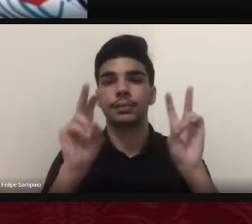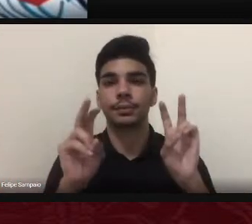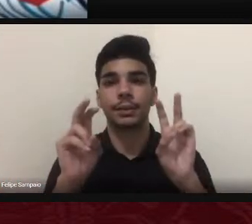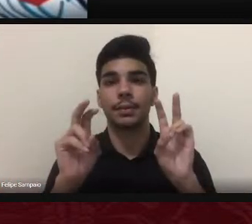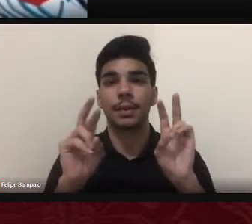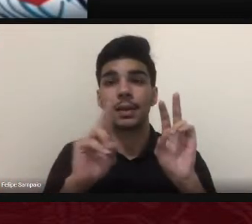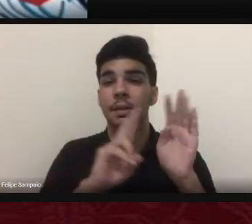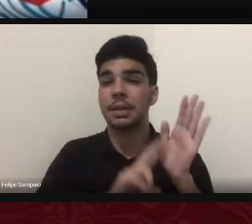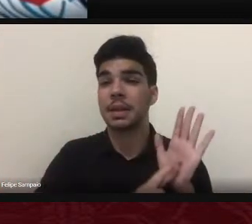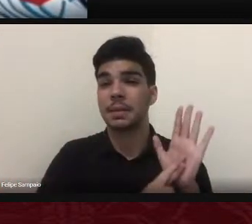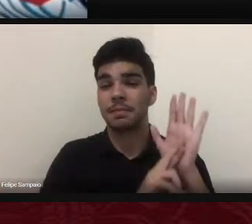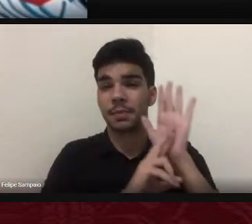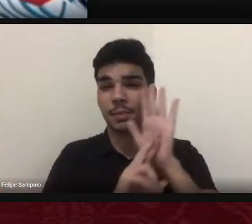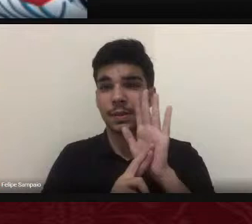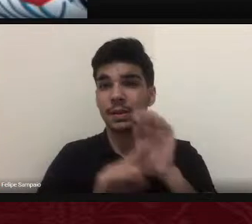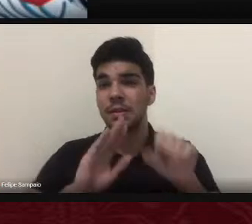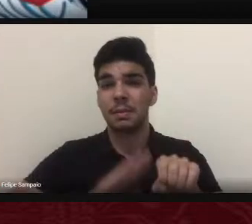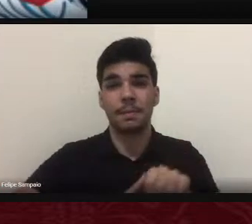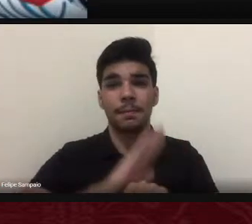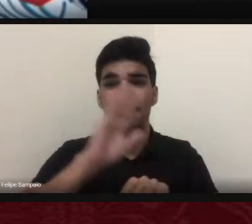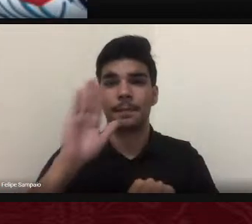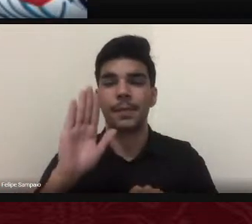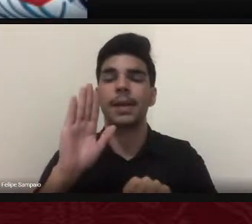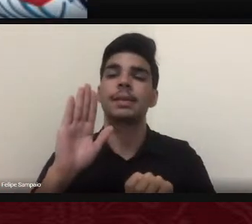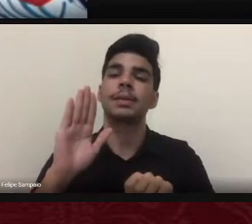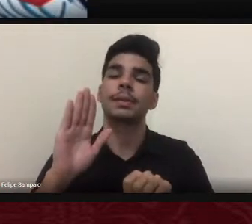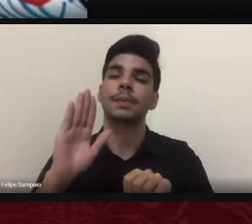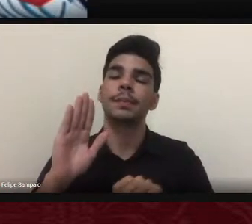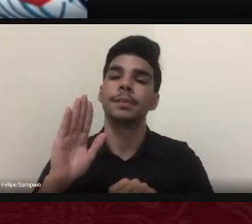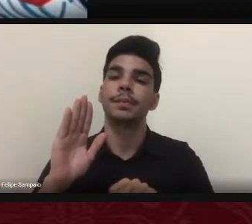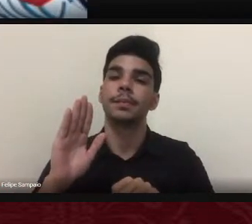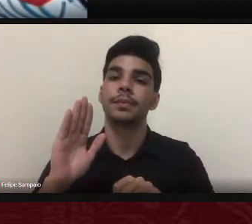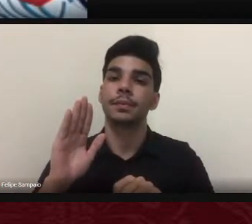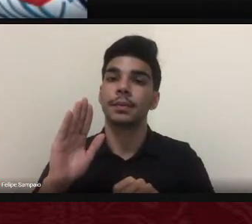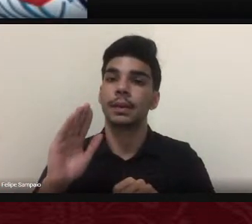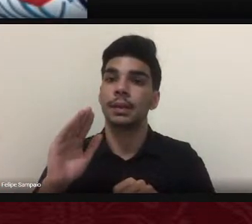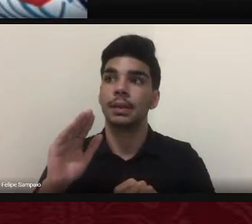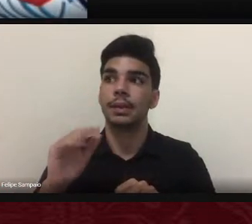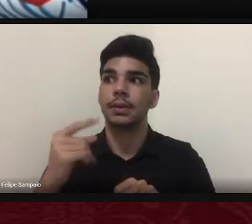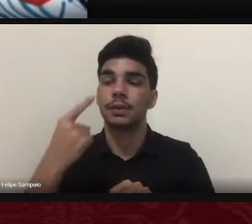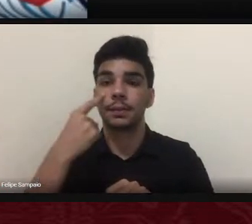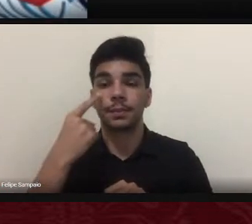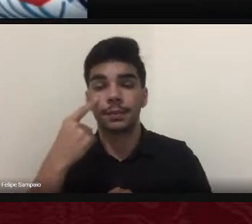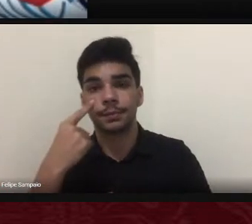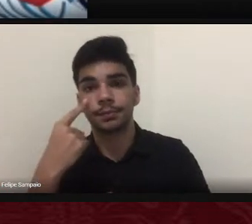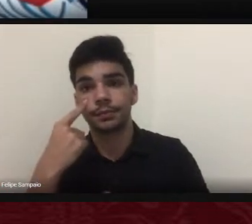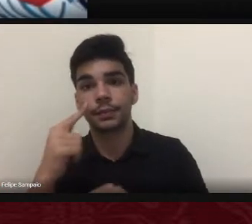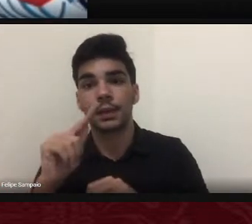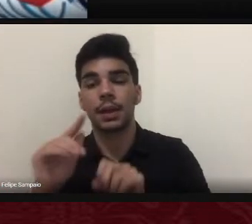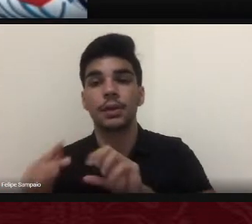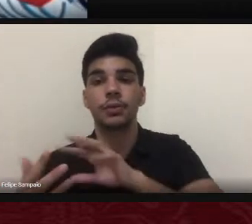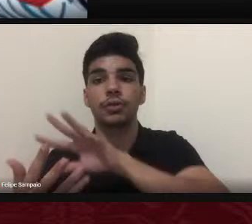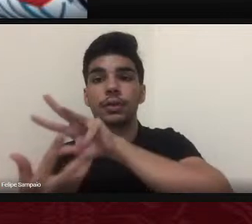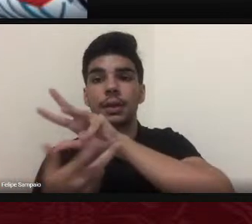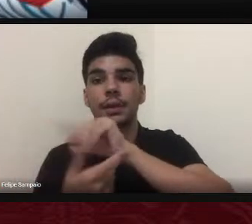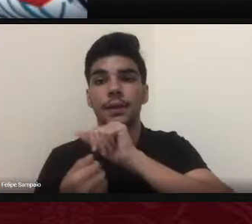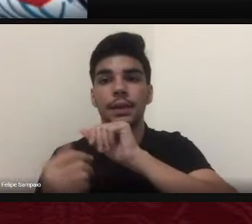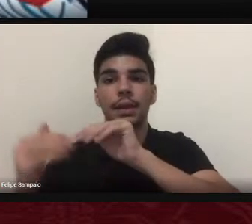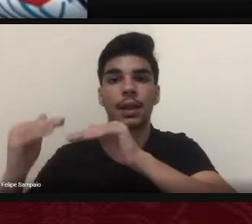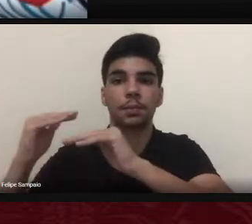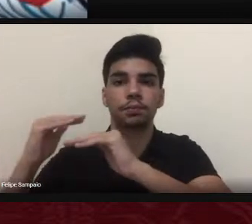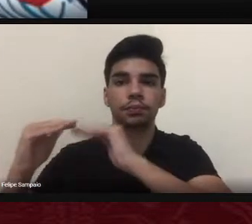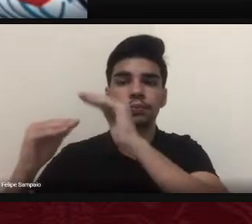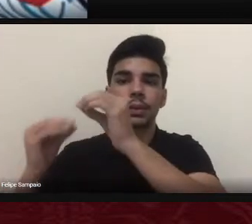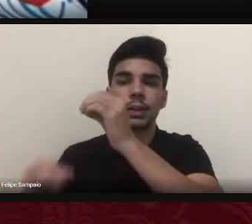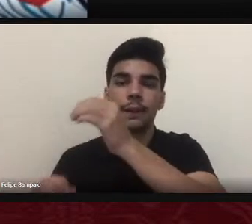muito mais do que reconhecer a importância da geografia para a elaboração dos fundamentos teóricos e